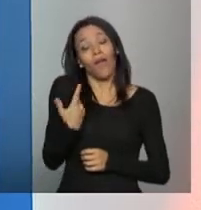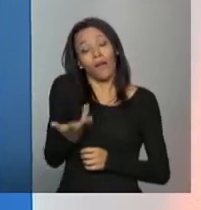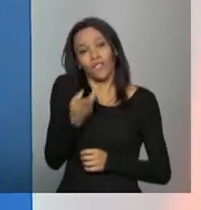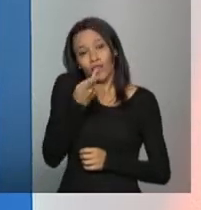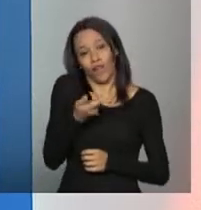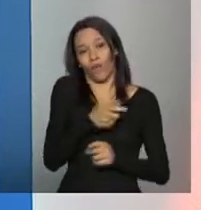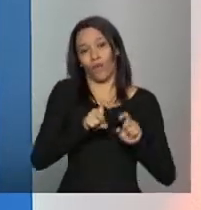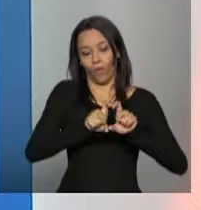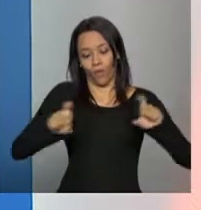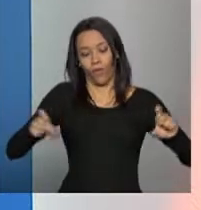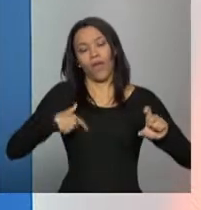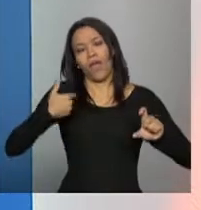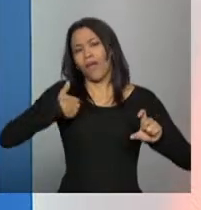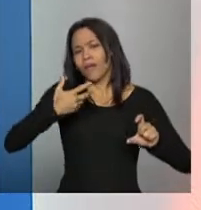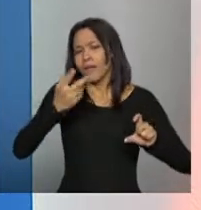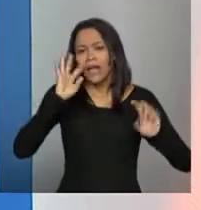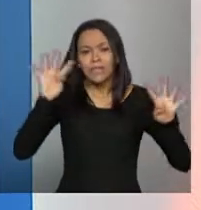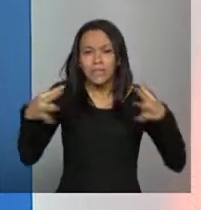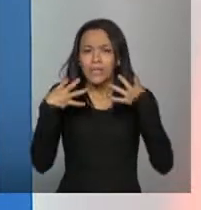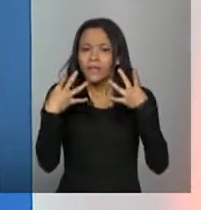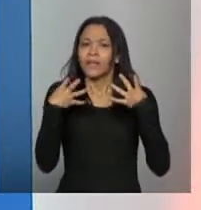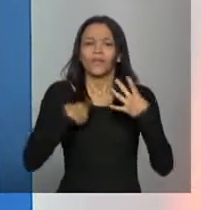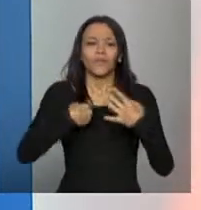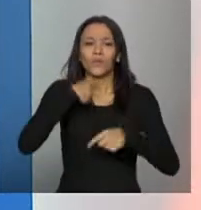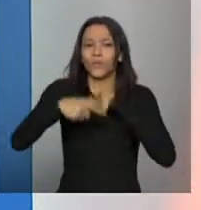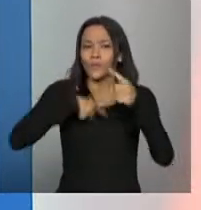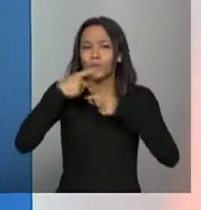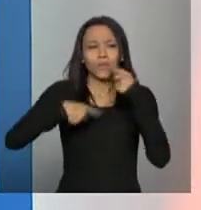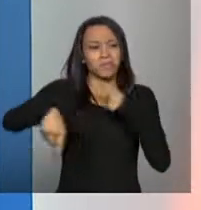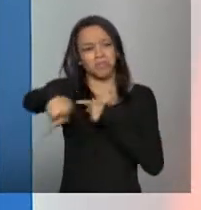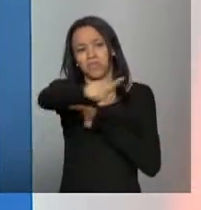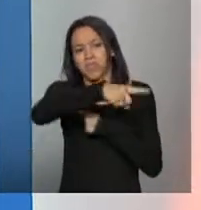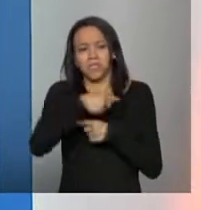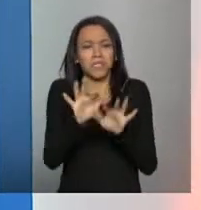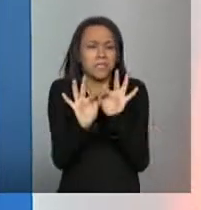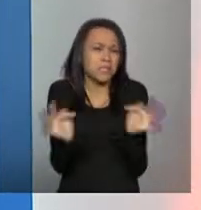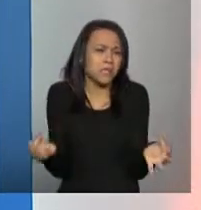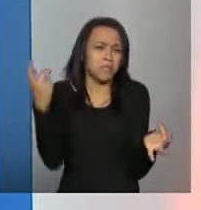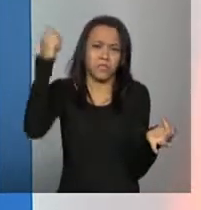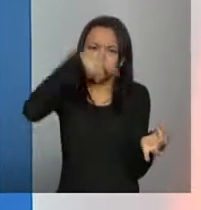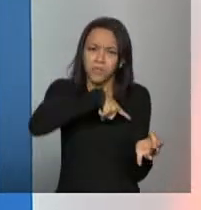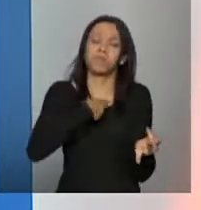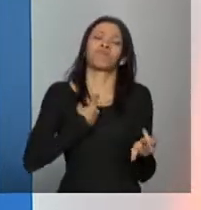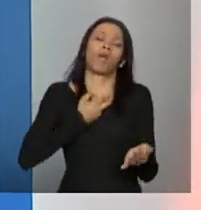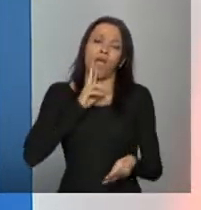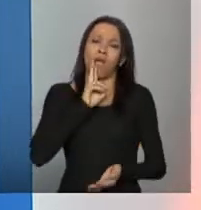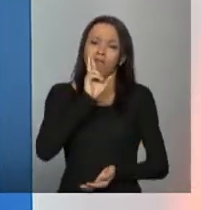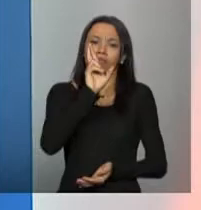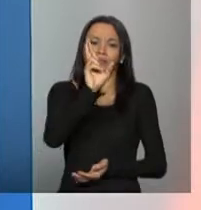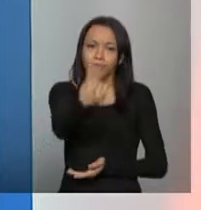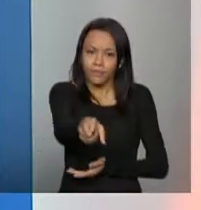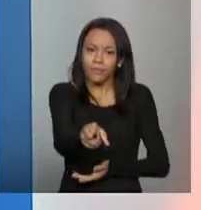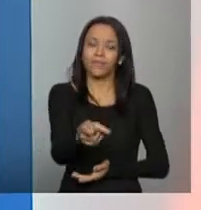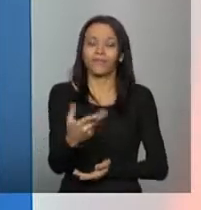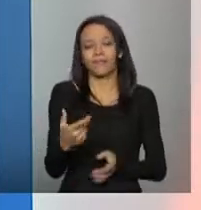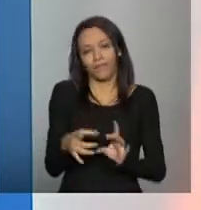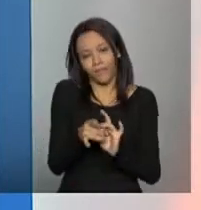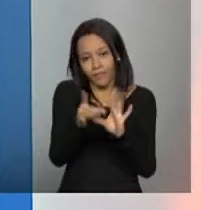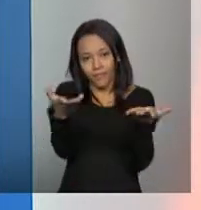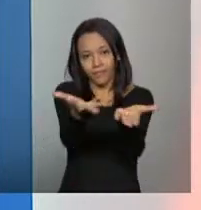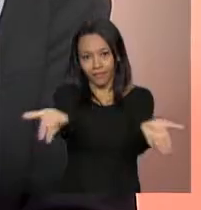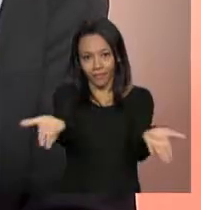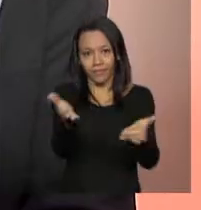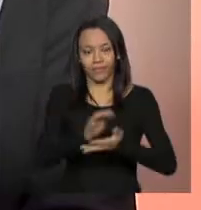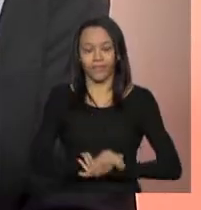equipe está à disposição e muito atenta a responder as dúvidas das mais simples, as mais complexas e aí a gente se coloca bastante à disposição.